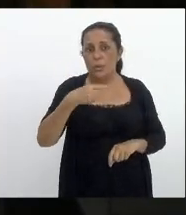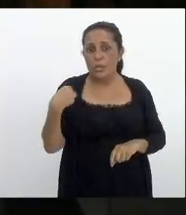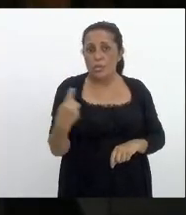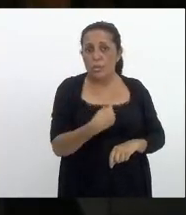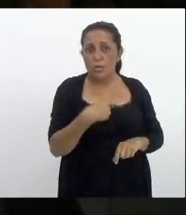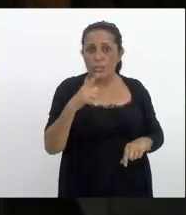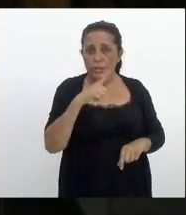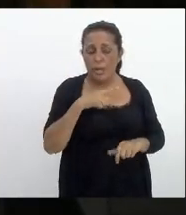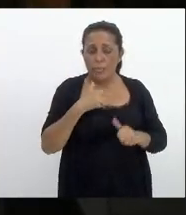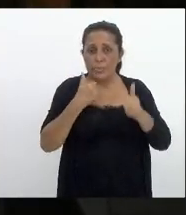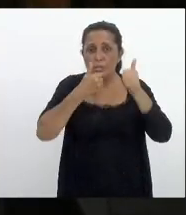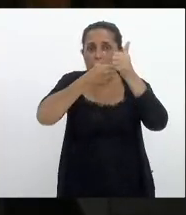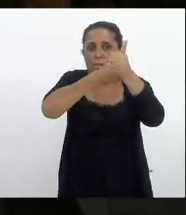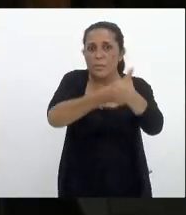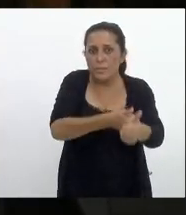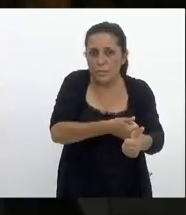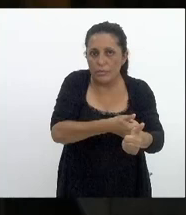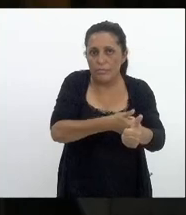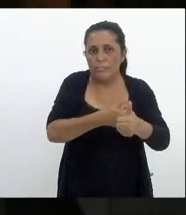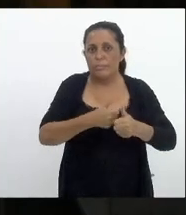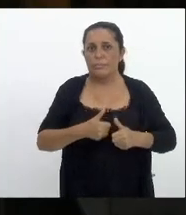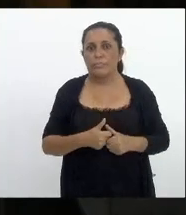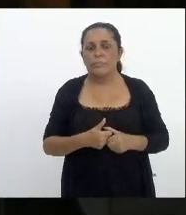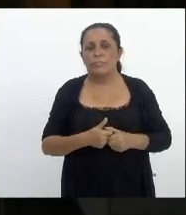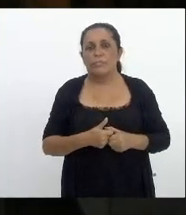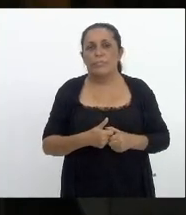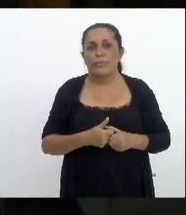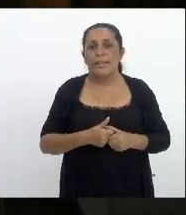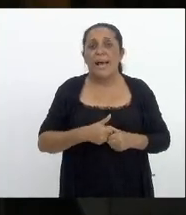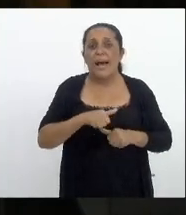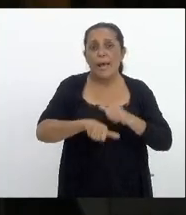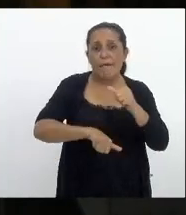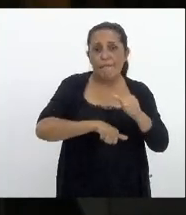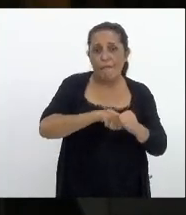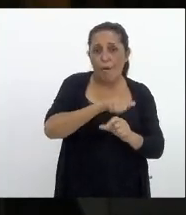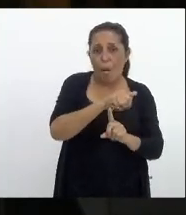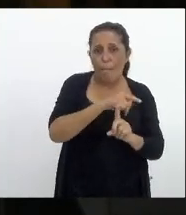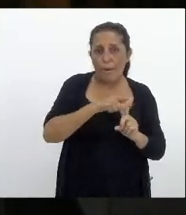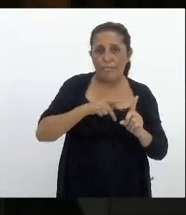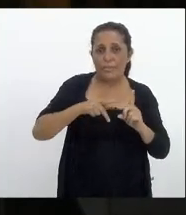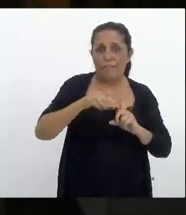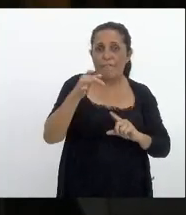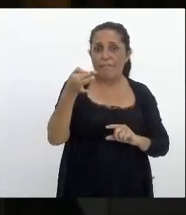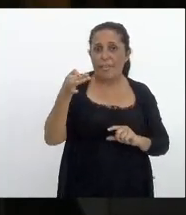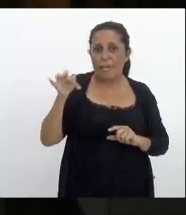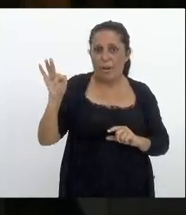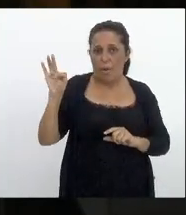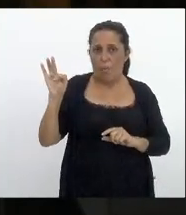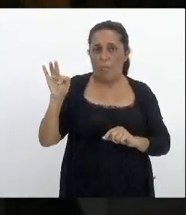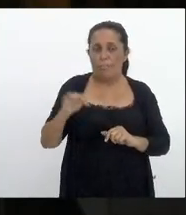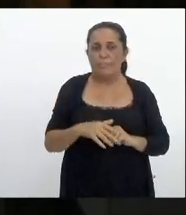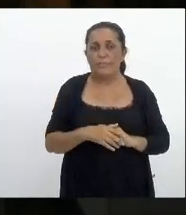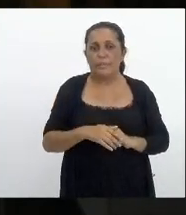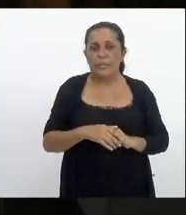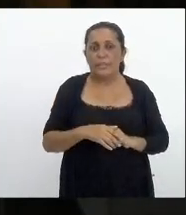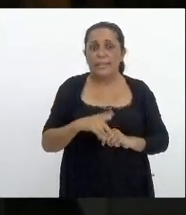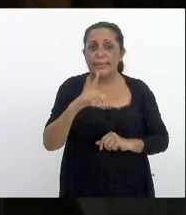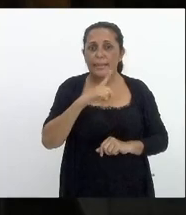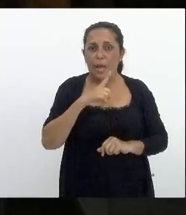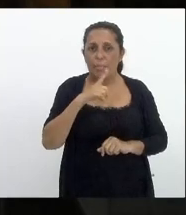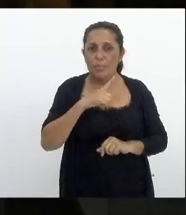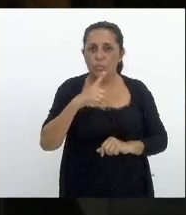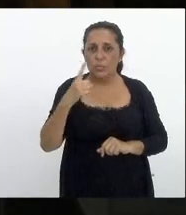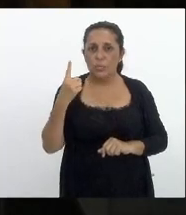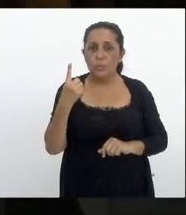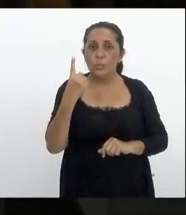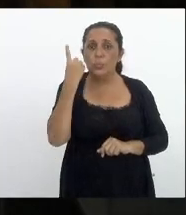temos que seguir a reforma previdenciária federal só temos em